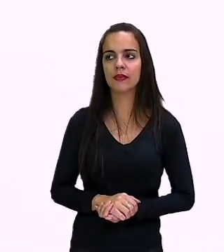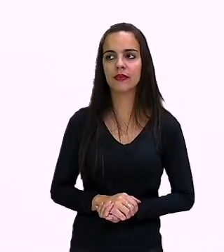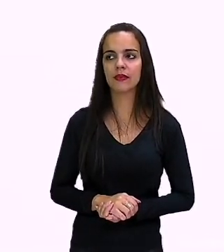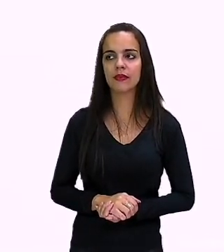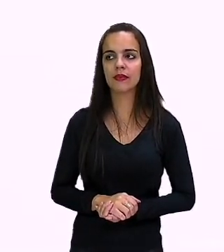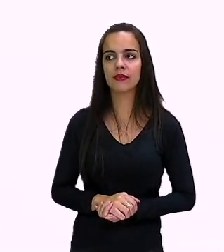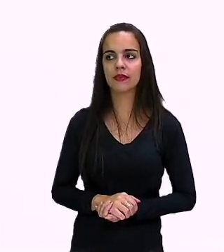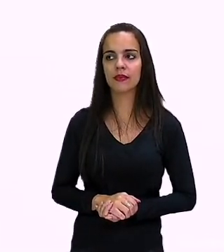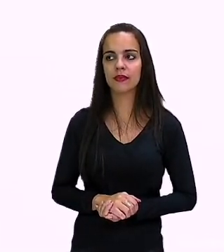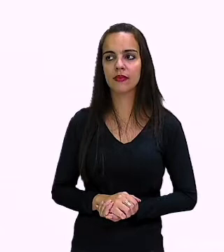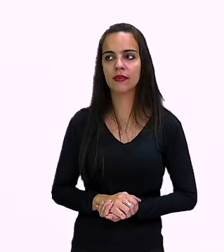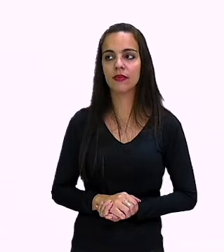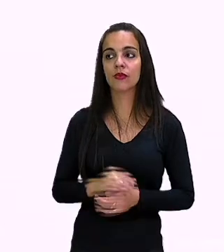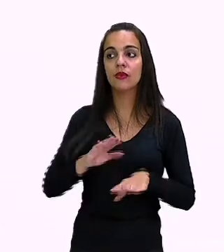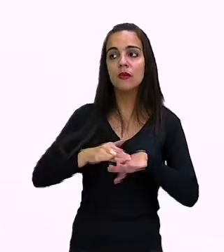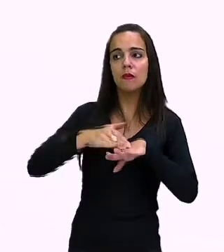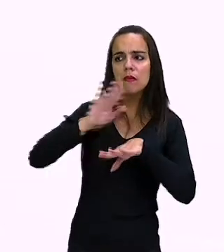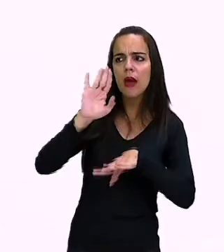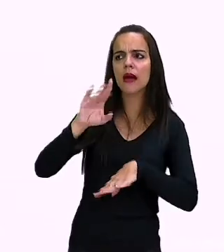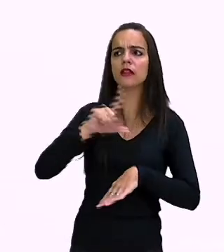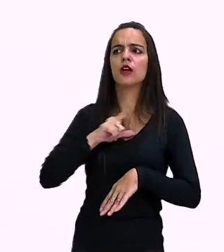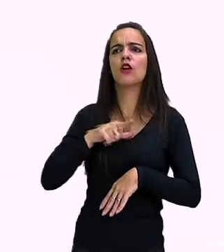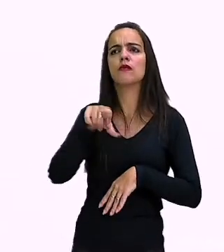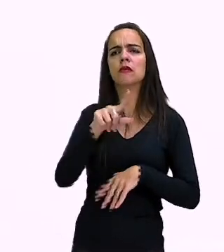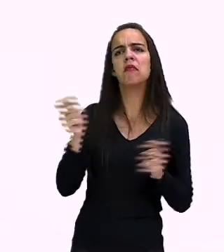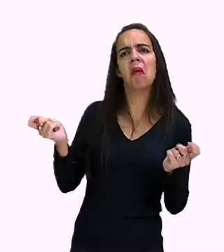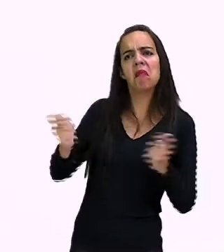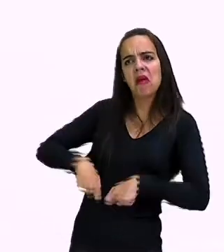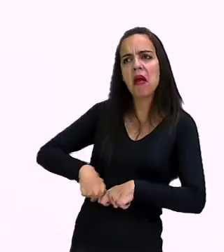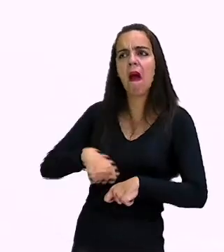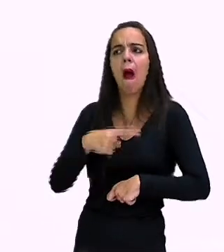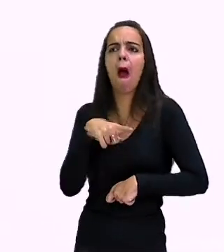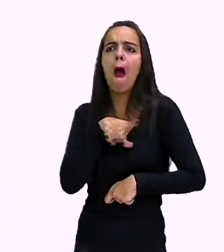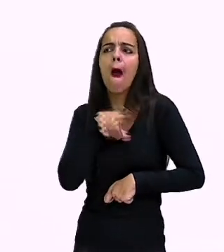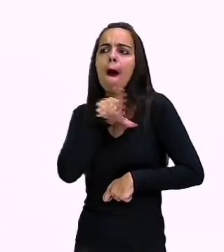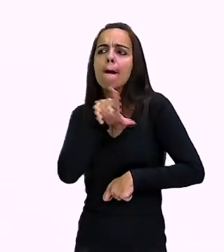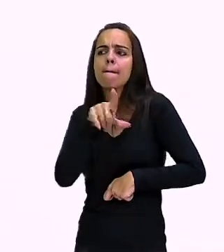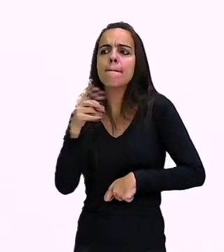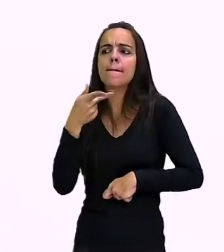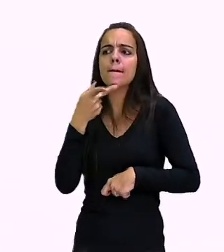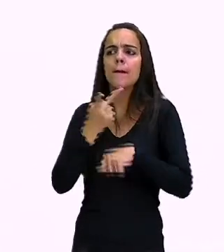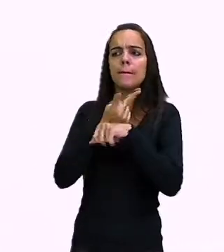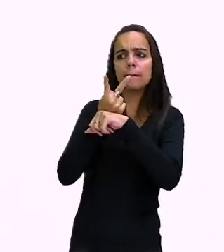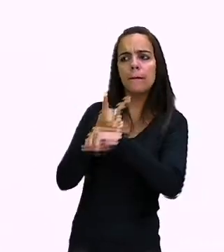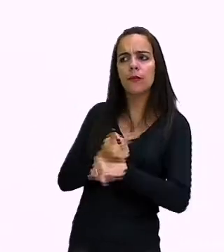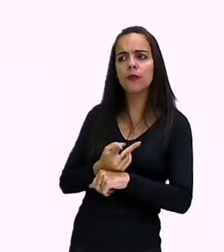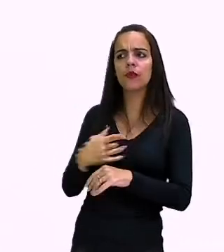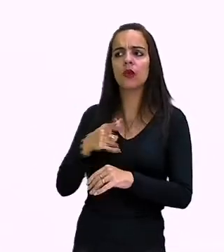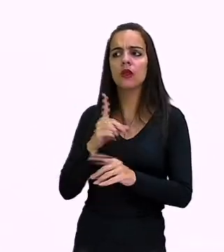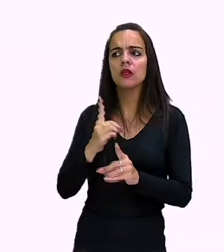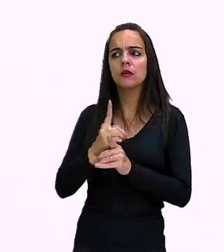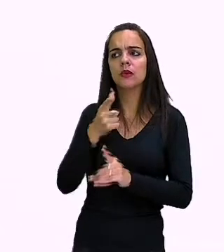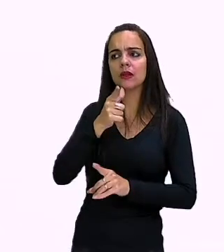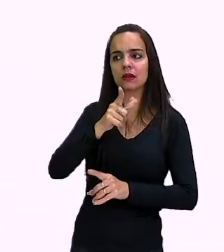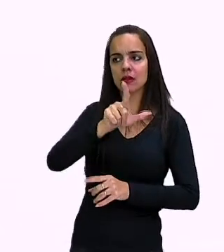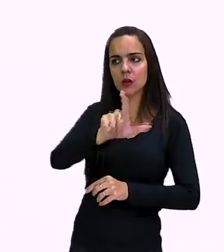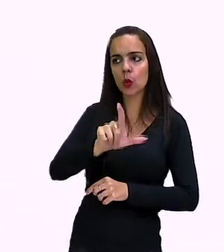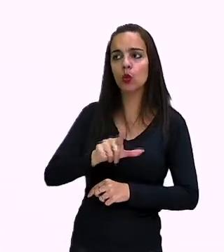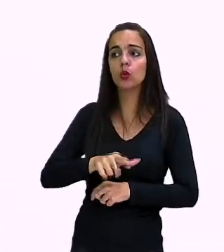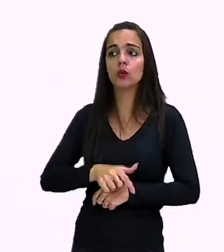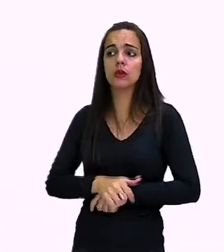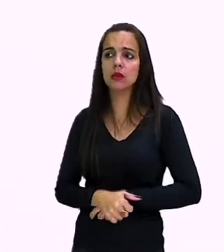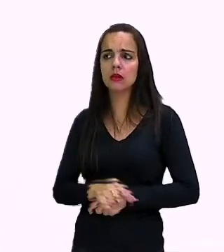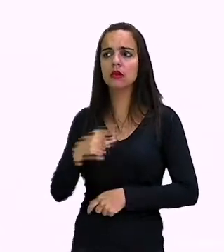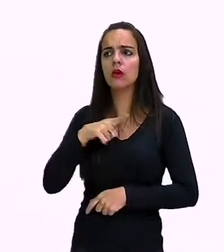E o might, você deveria, você tem, have about using ear bugs and